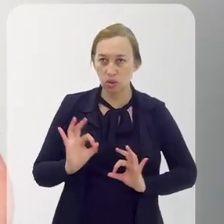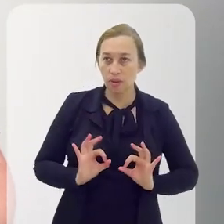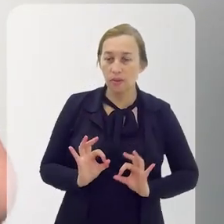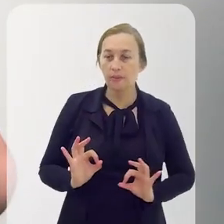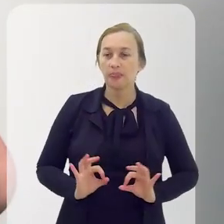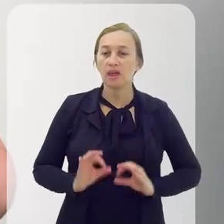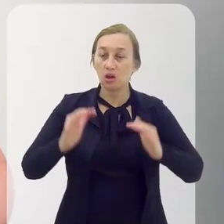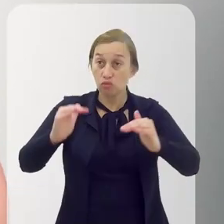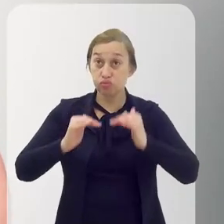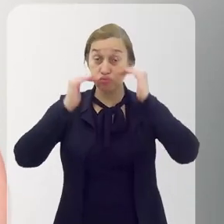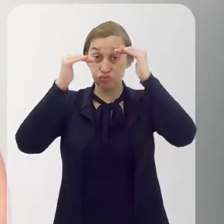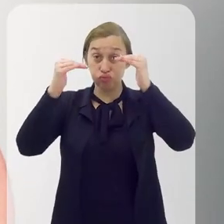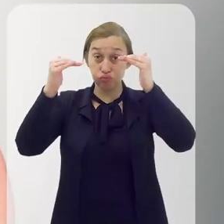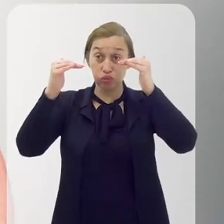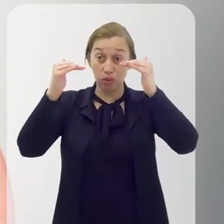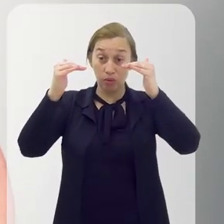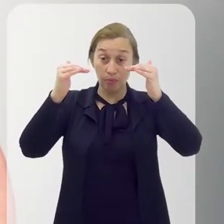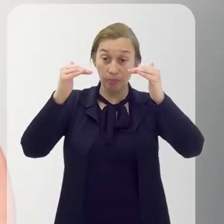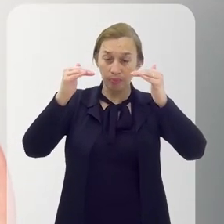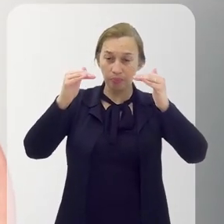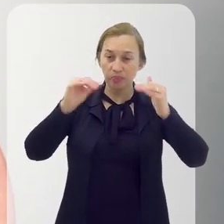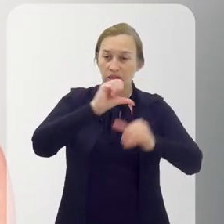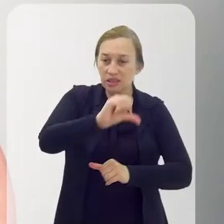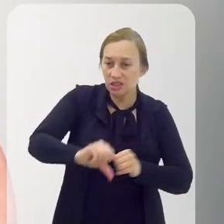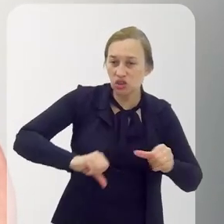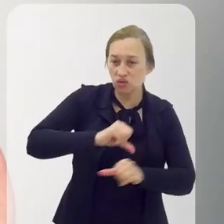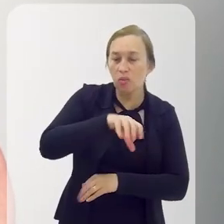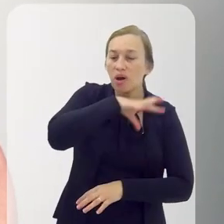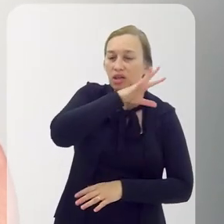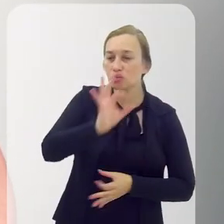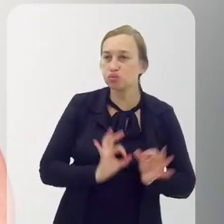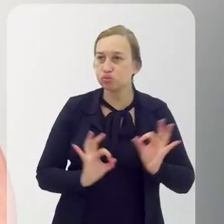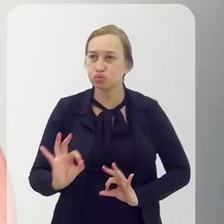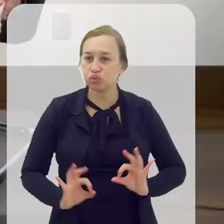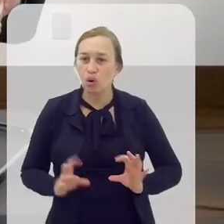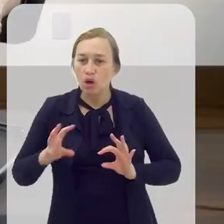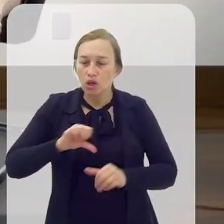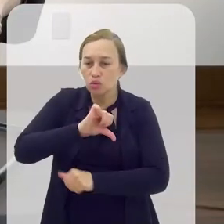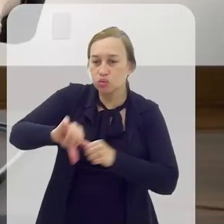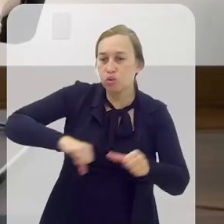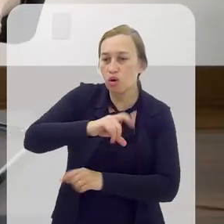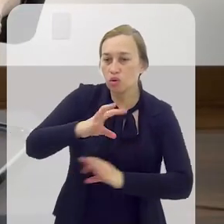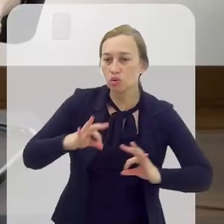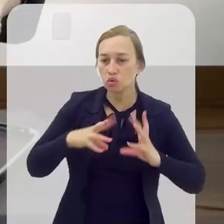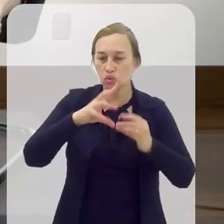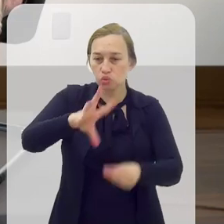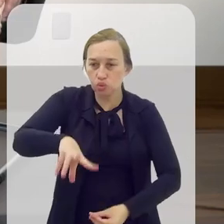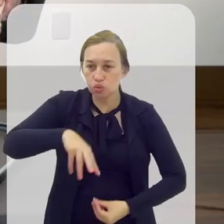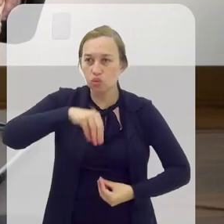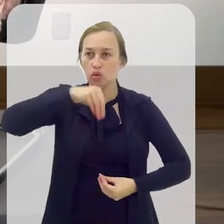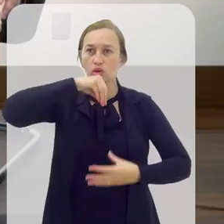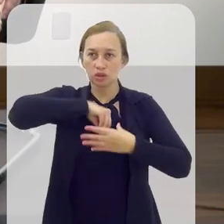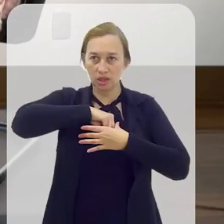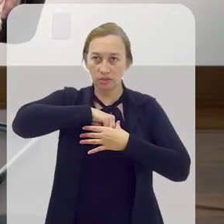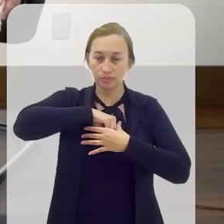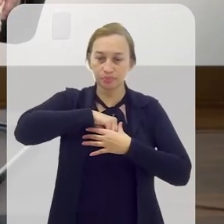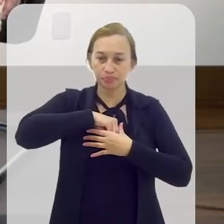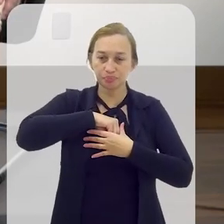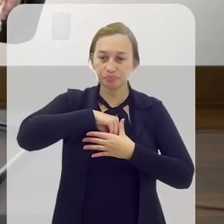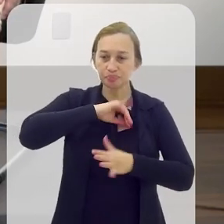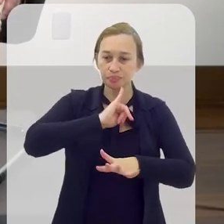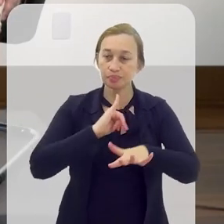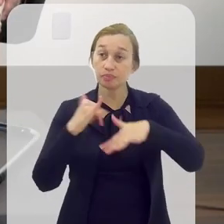máxima é alcançada através de você se transformar em onça. Então, isso tudo está ligado na construção do enredo.